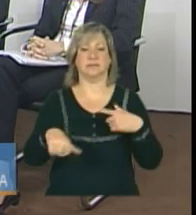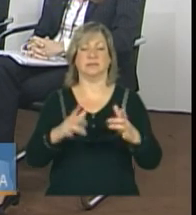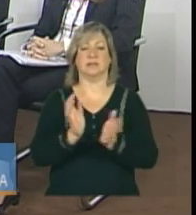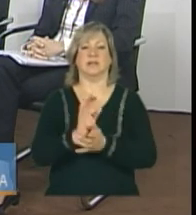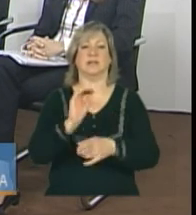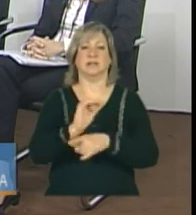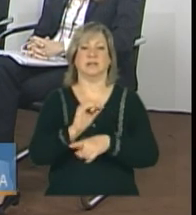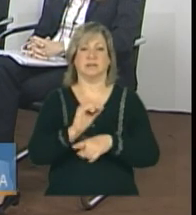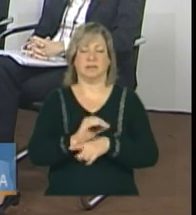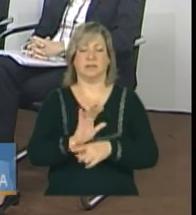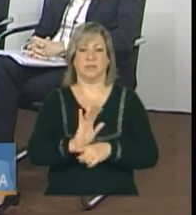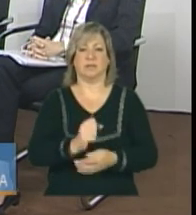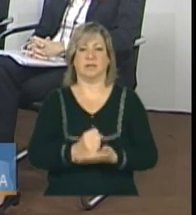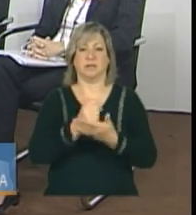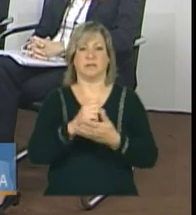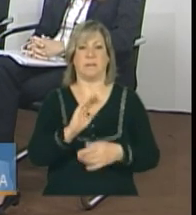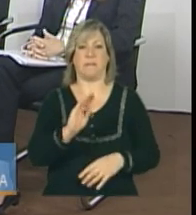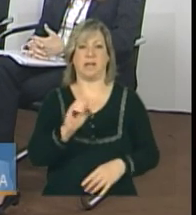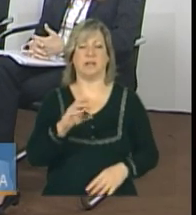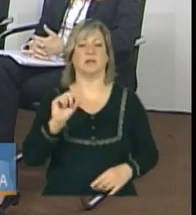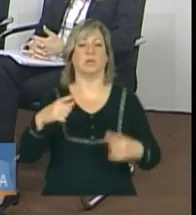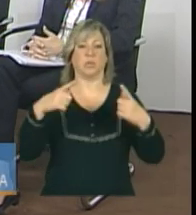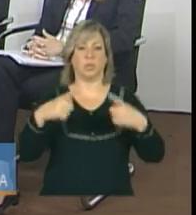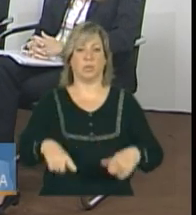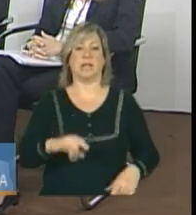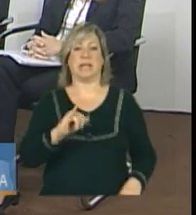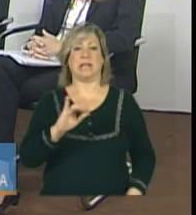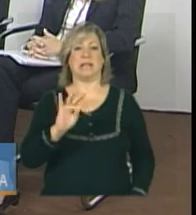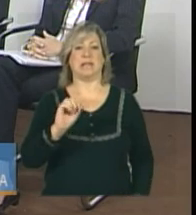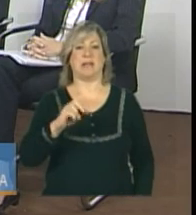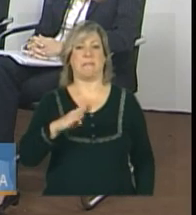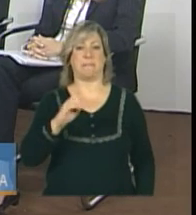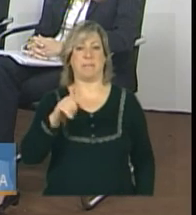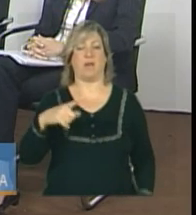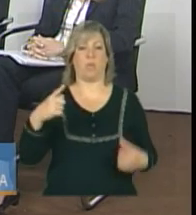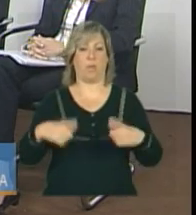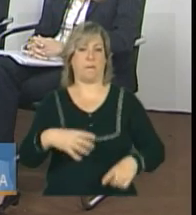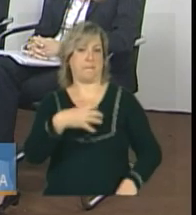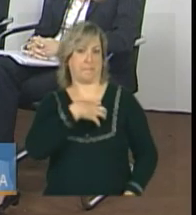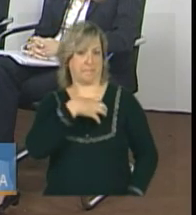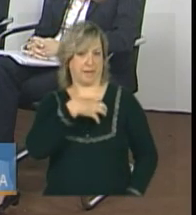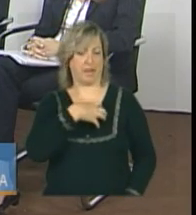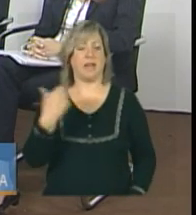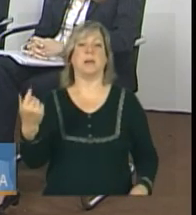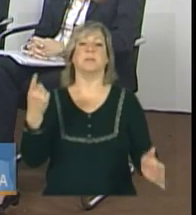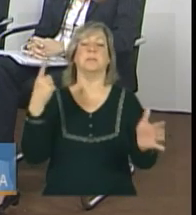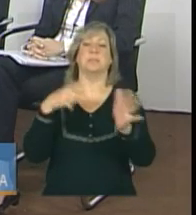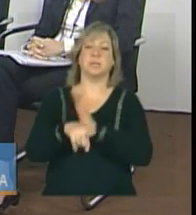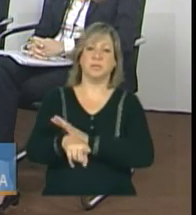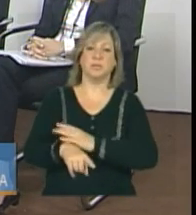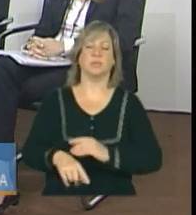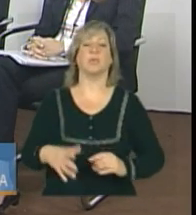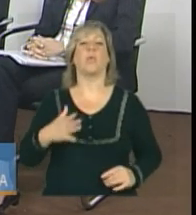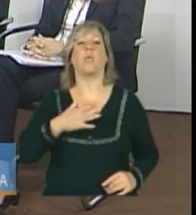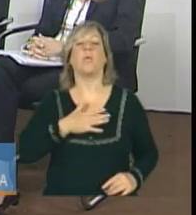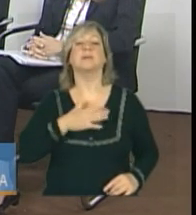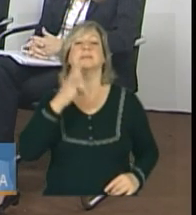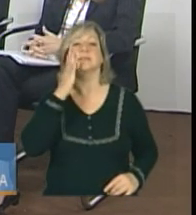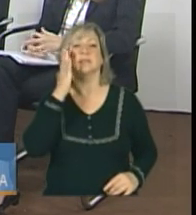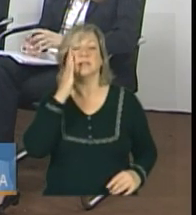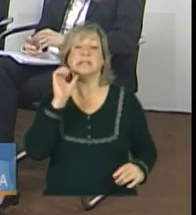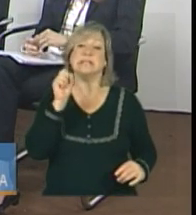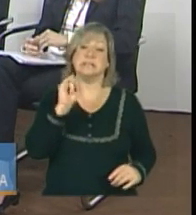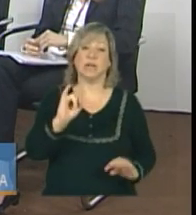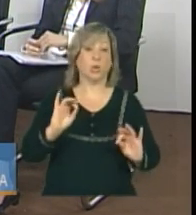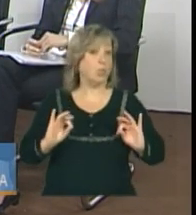Básica de Itambé, na Bahia. A pergunta é, gostaria de saber se todos os municípios